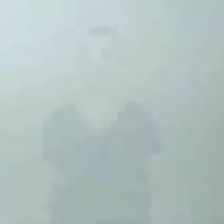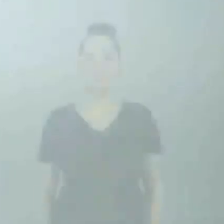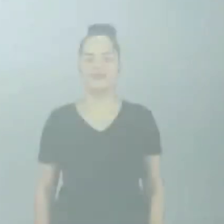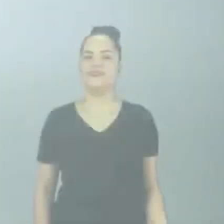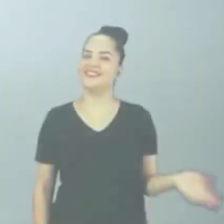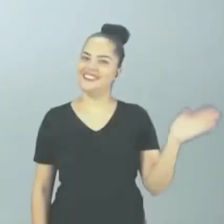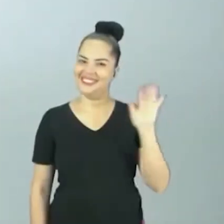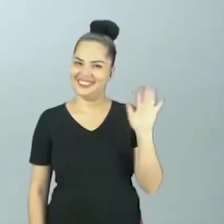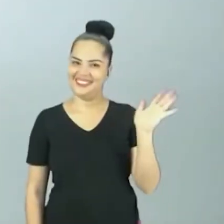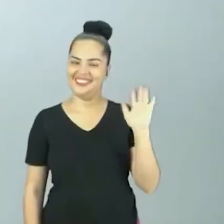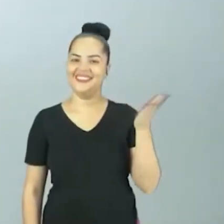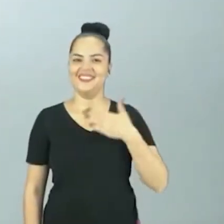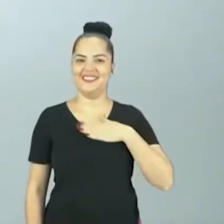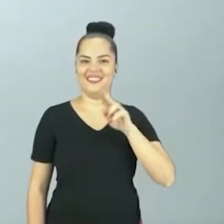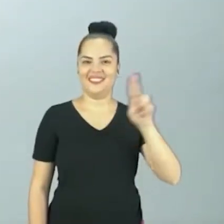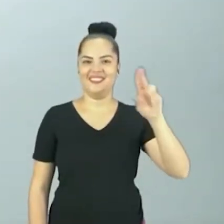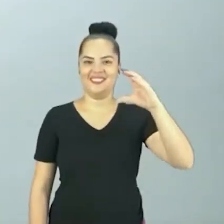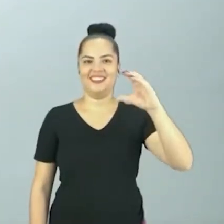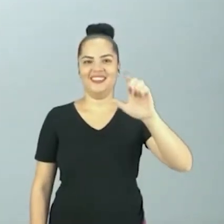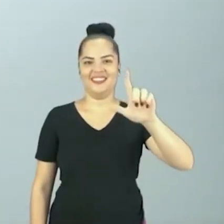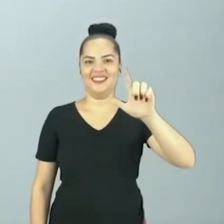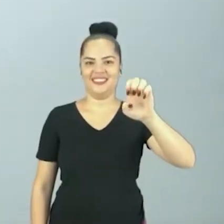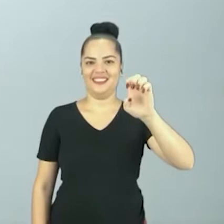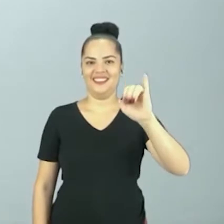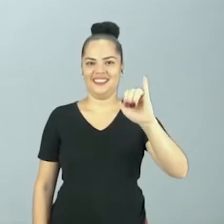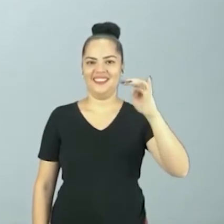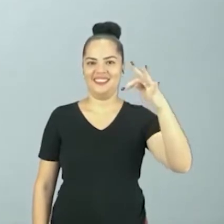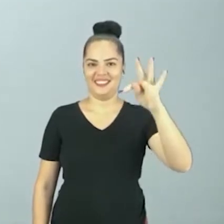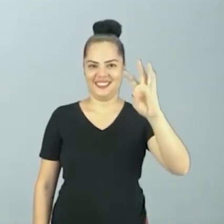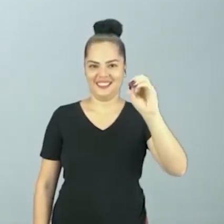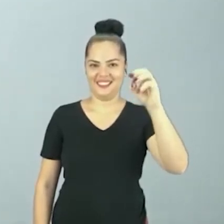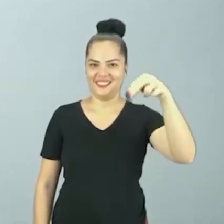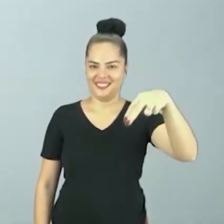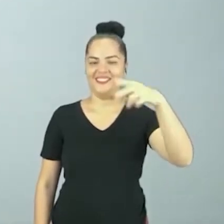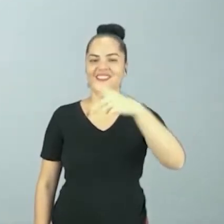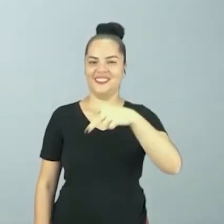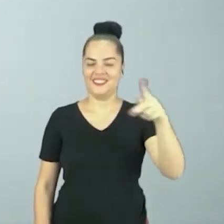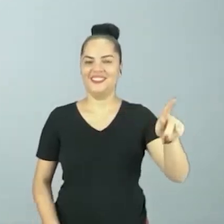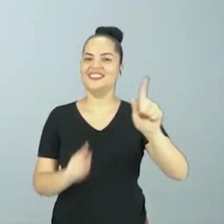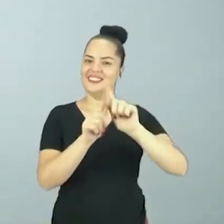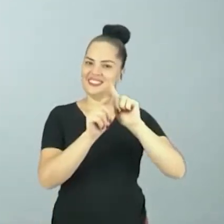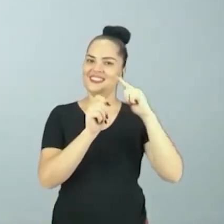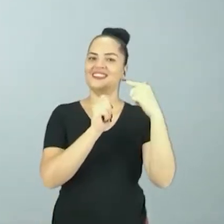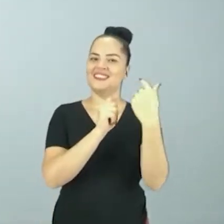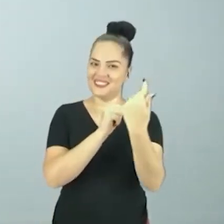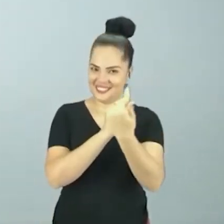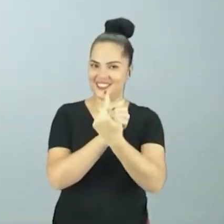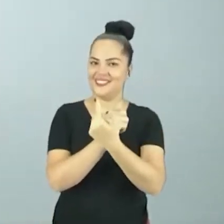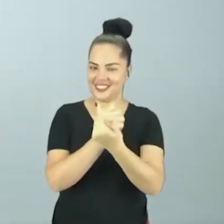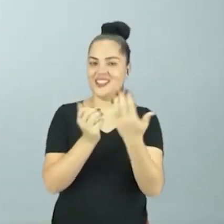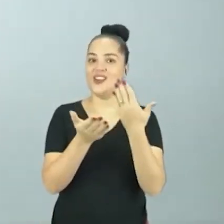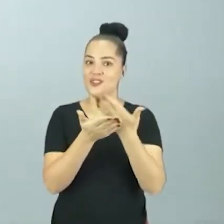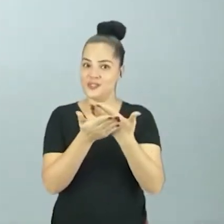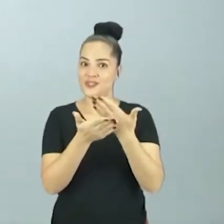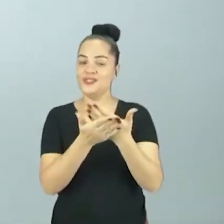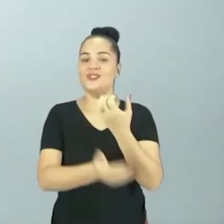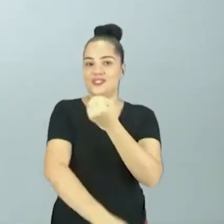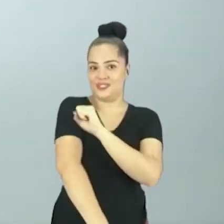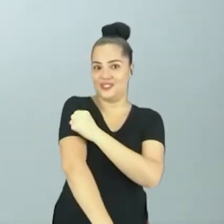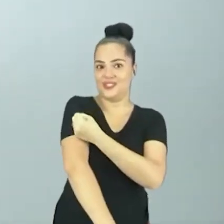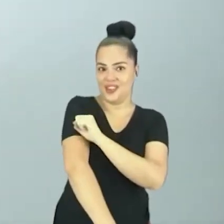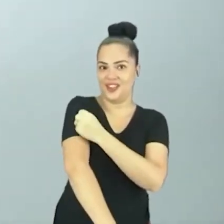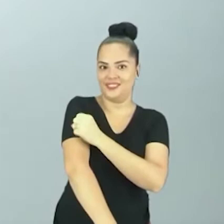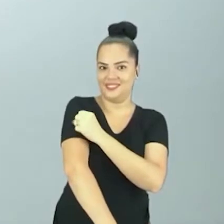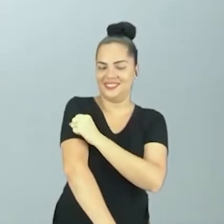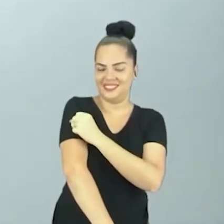Olá, meu nome é Cleio Tamaral, professor de Geografia, e esse estudo é aplicado aos alunos do oitavo ano